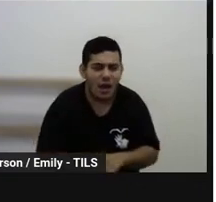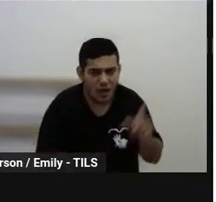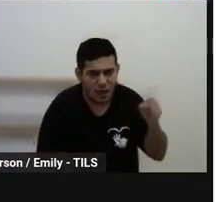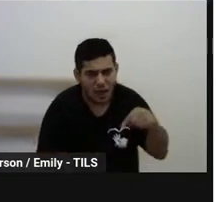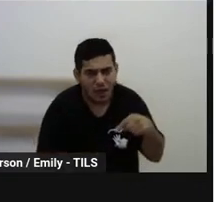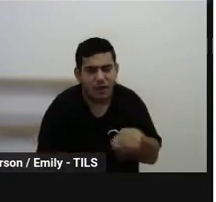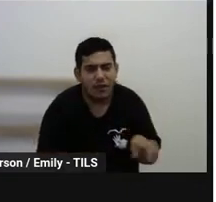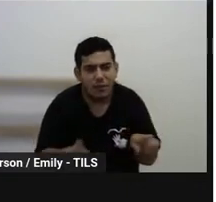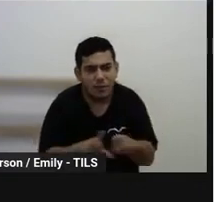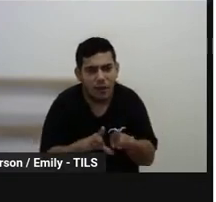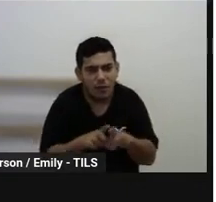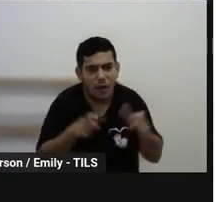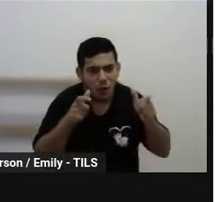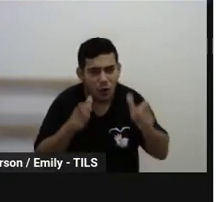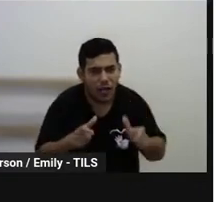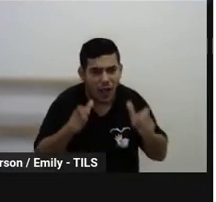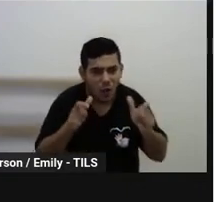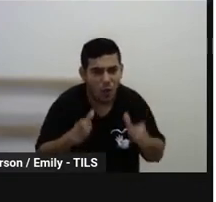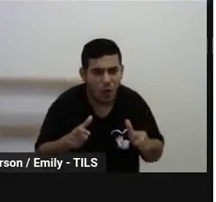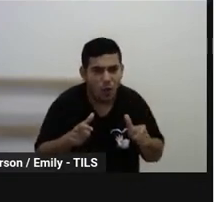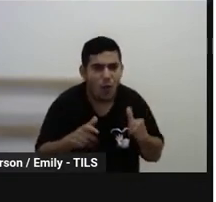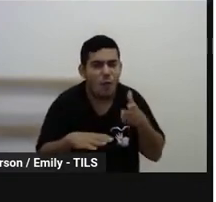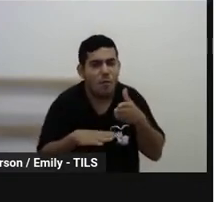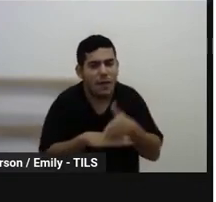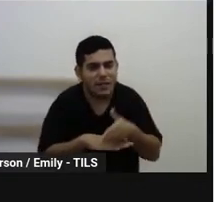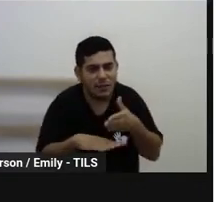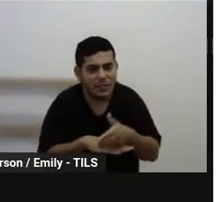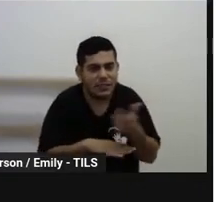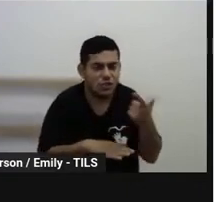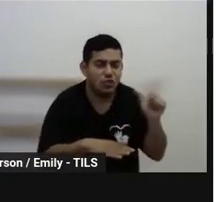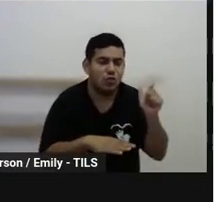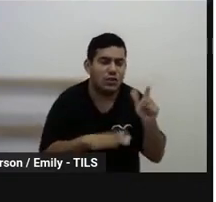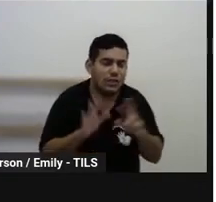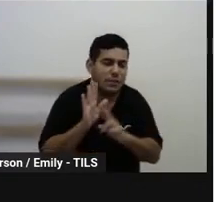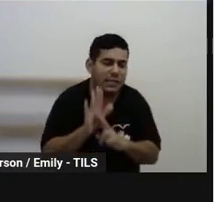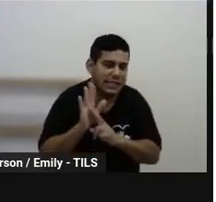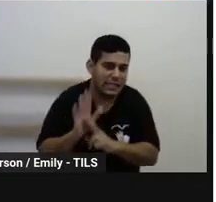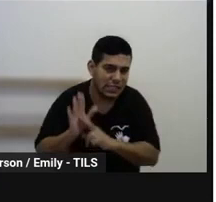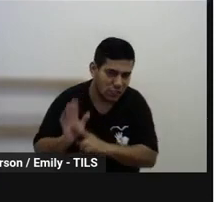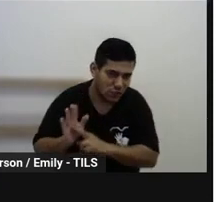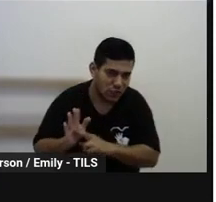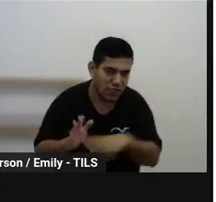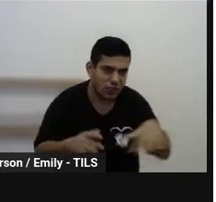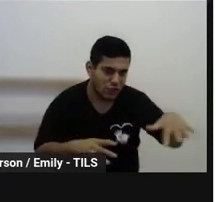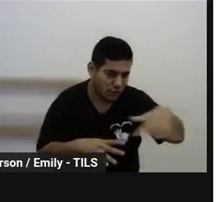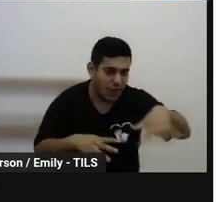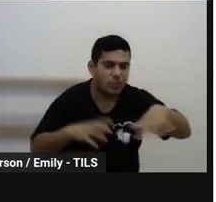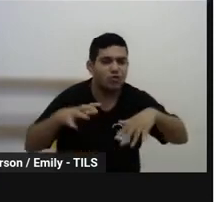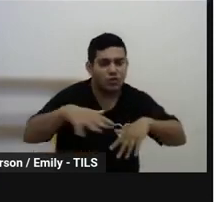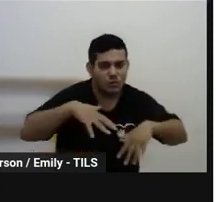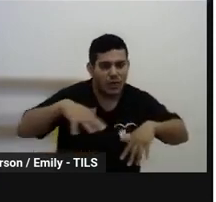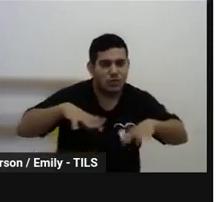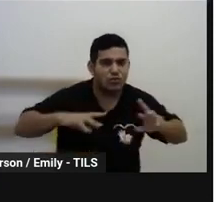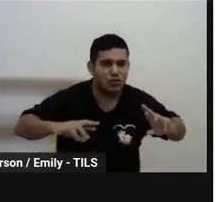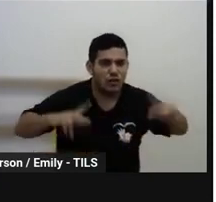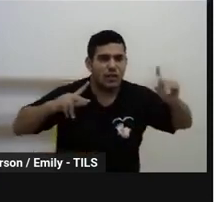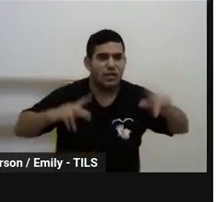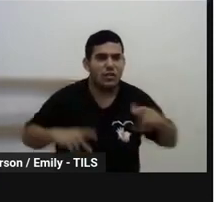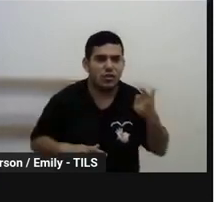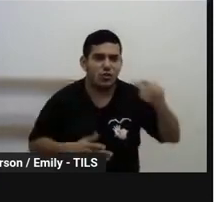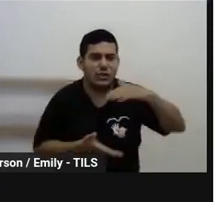torne uma comissão local, com a participação de outras representações de espaços diferentes também, né, de outras